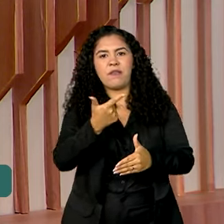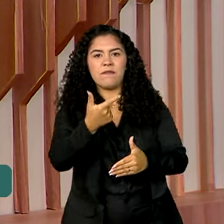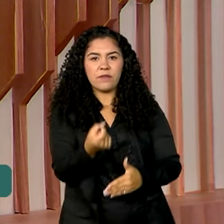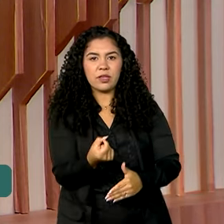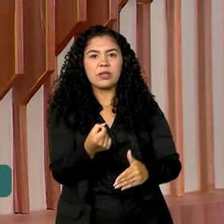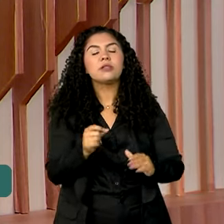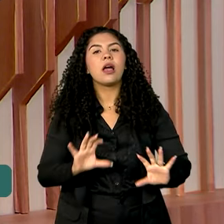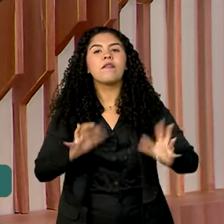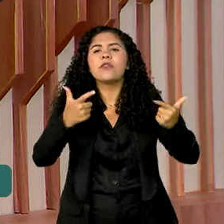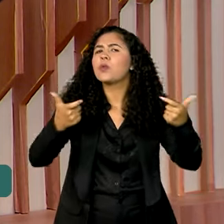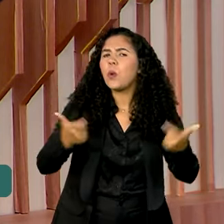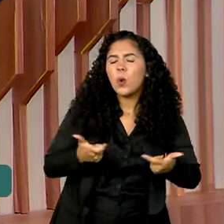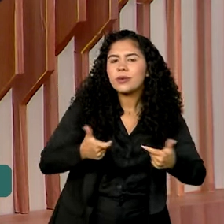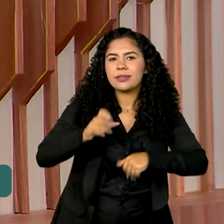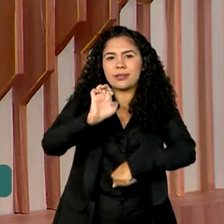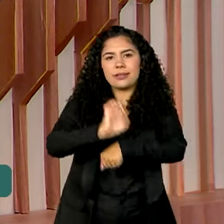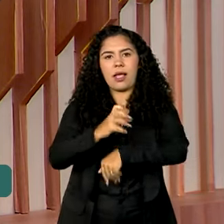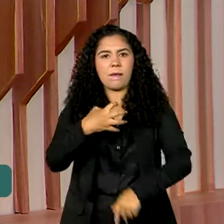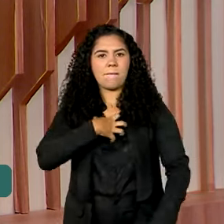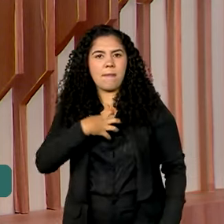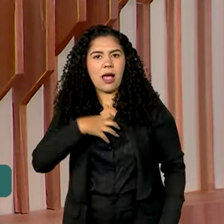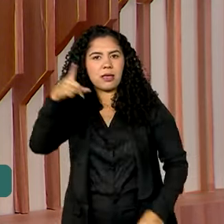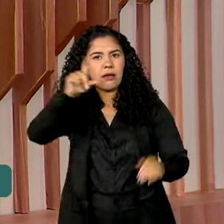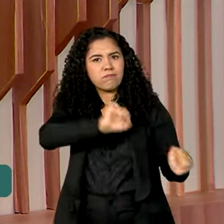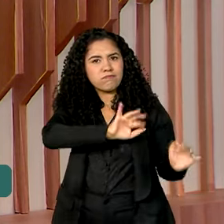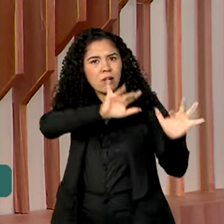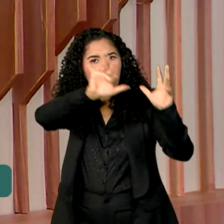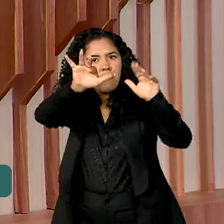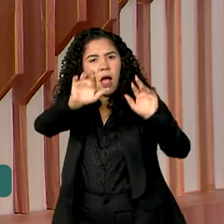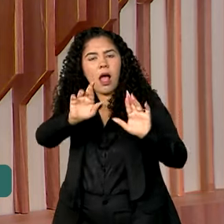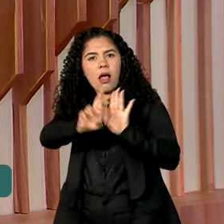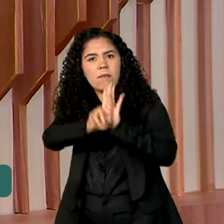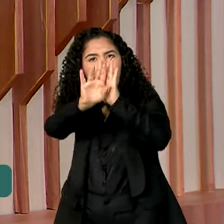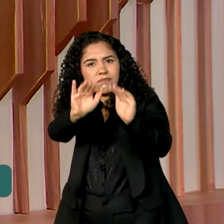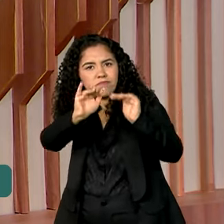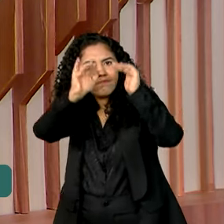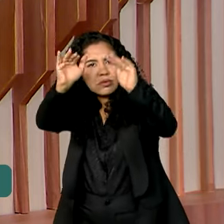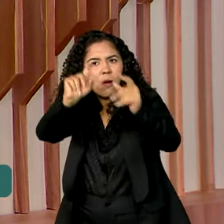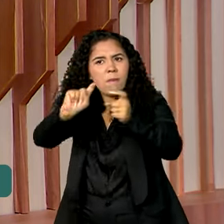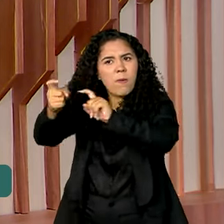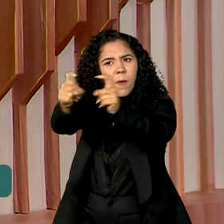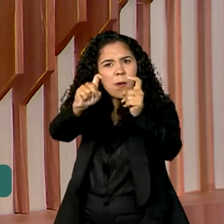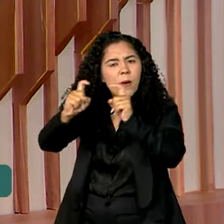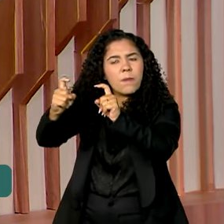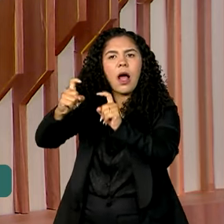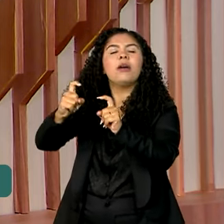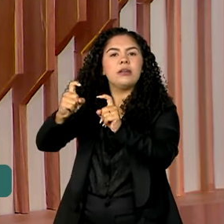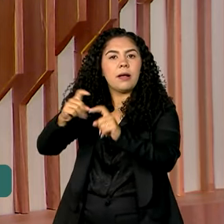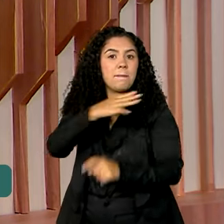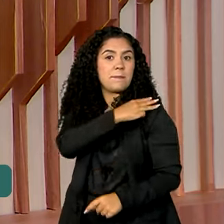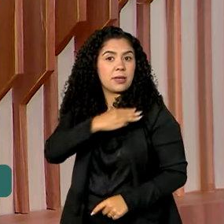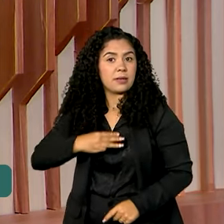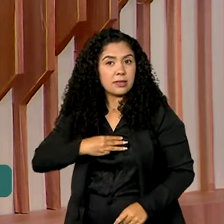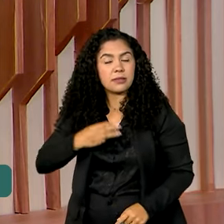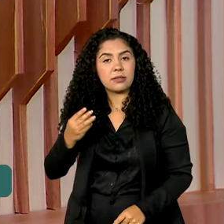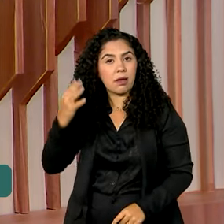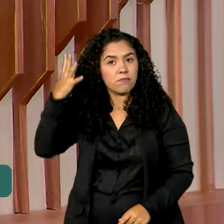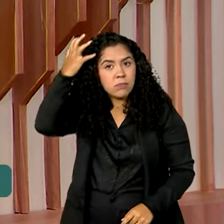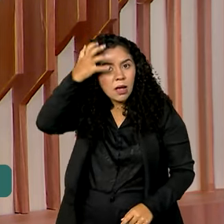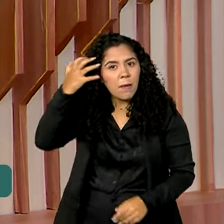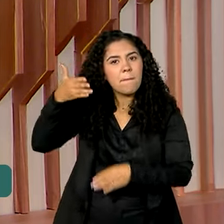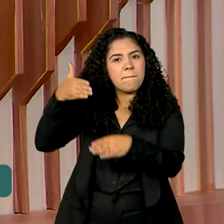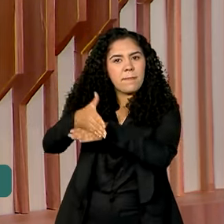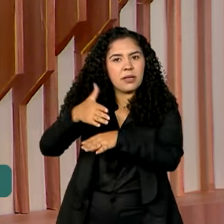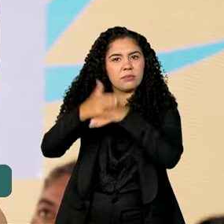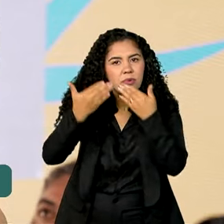Um evento na Bahia reúne autoridades e especialistas do Brasil e do mundo. A ministra Margareth Menezes participou